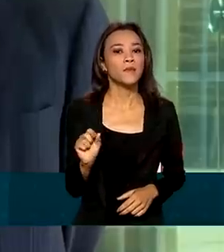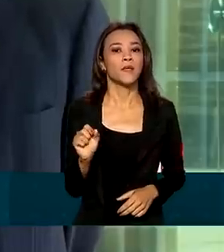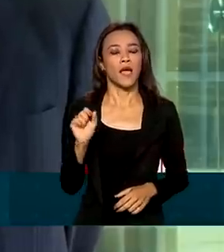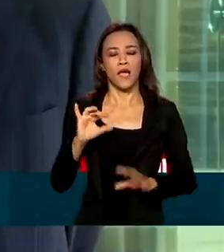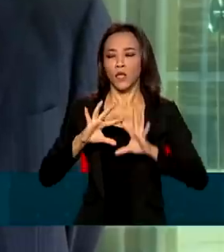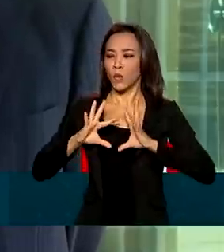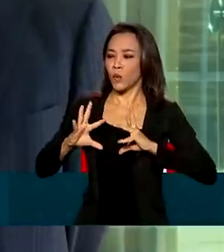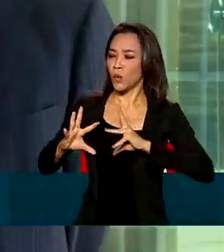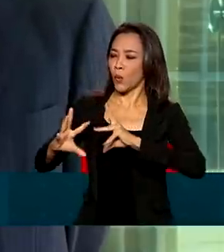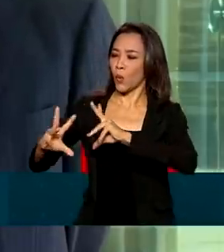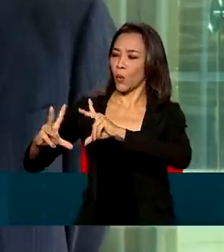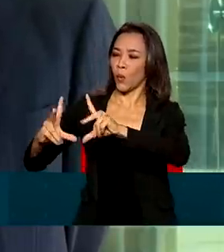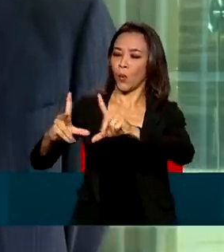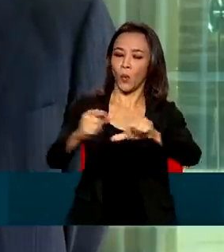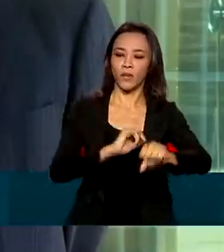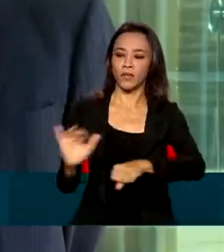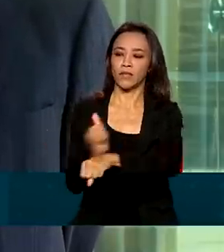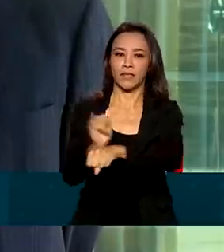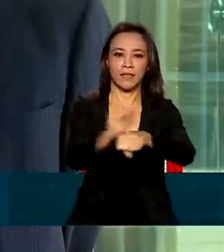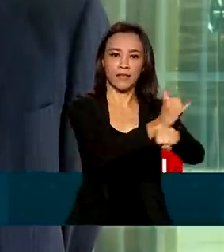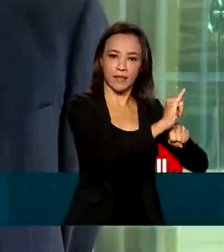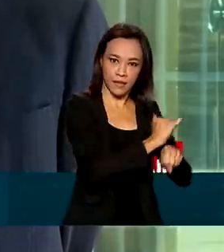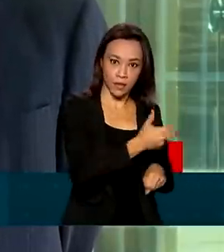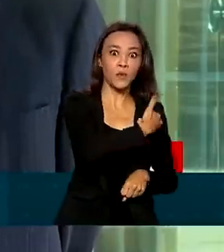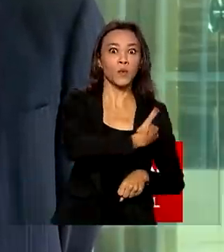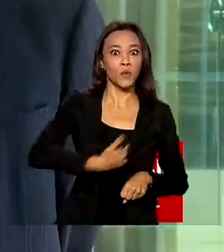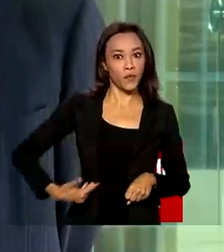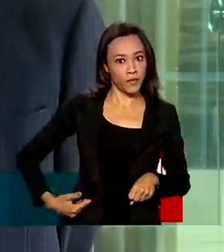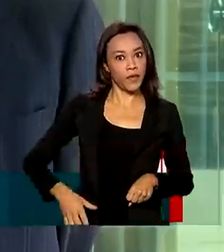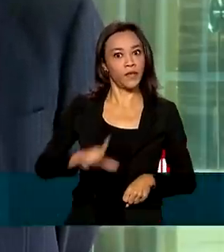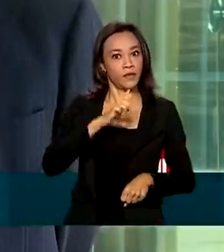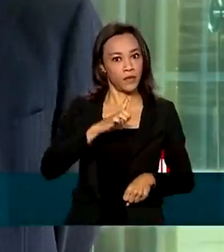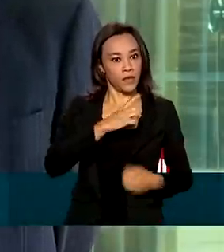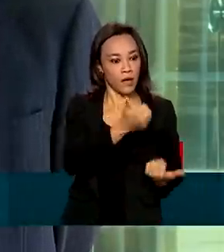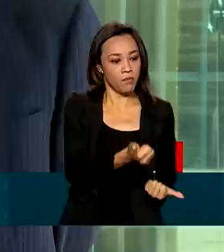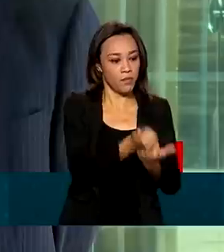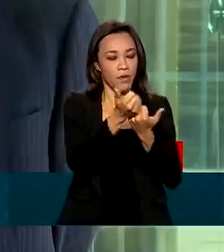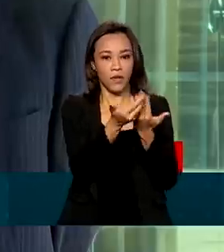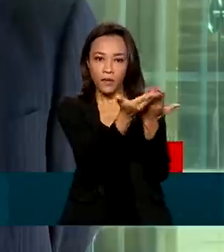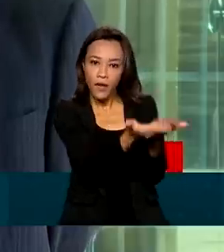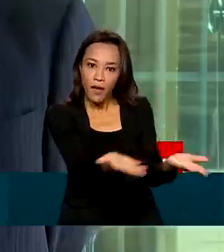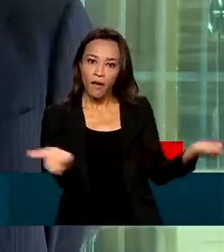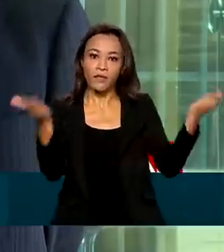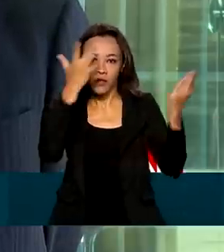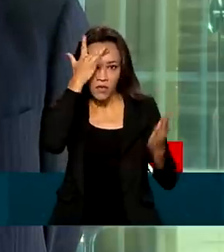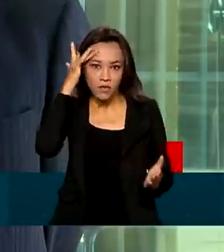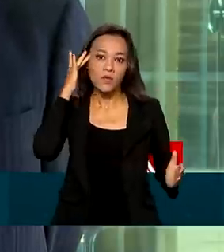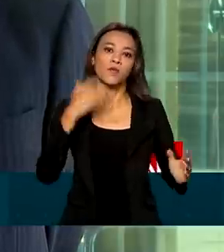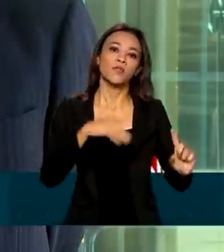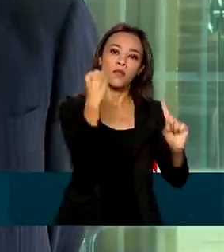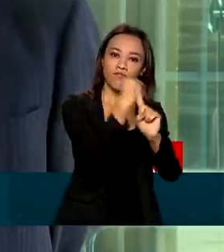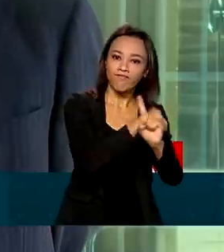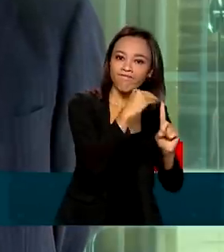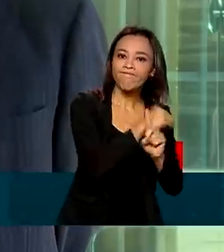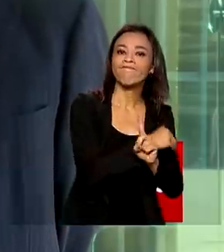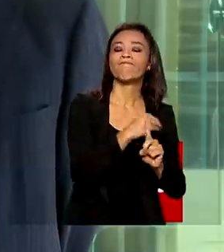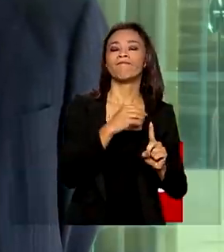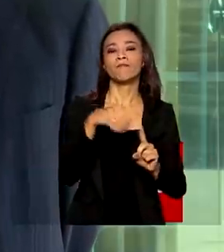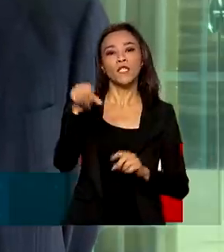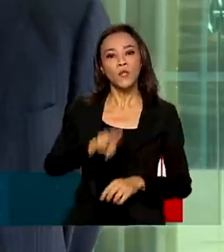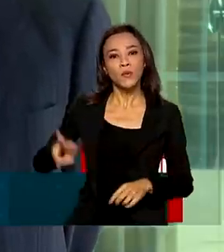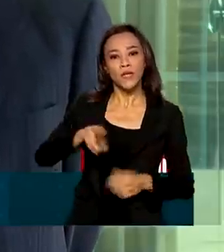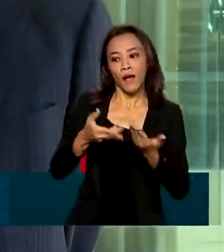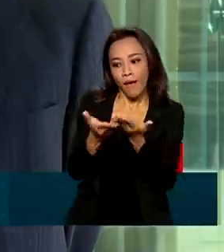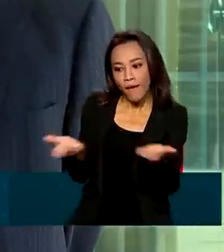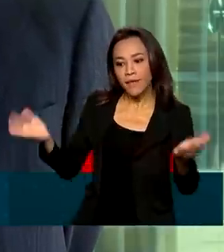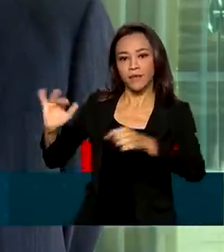todas as ferramentas que o Estado disponibiliza para a população em situação de vulnerabilidade e utilizar essas